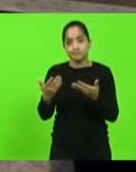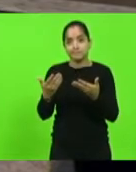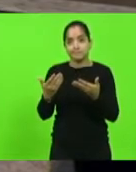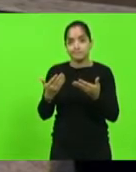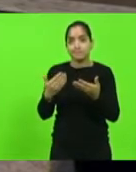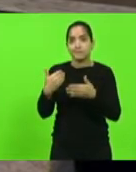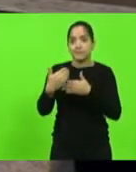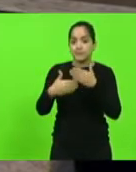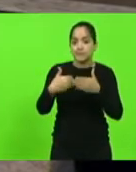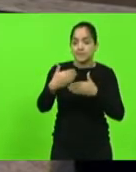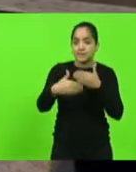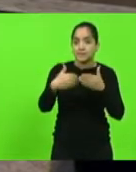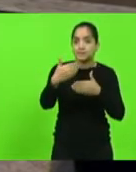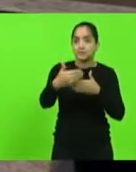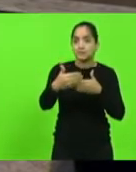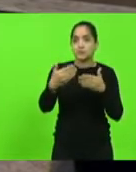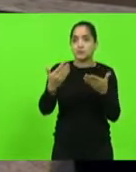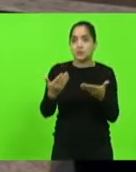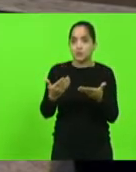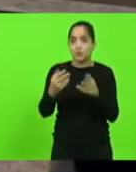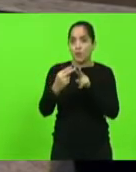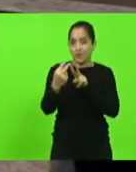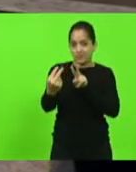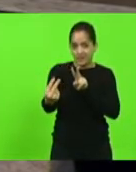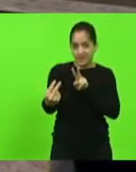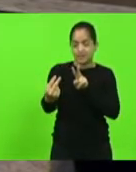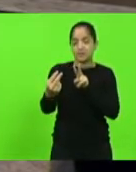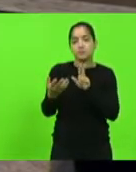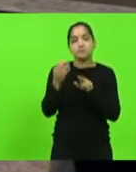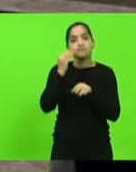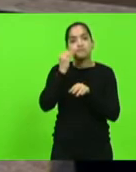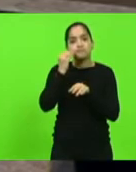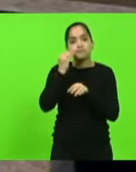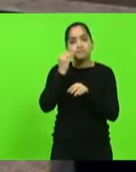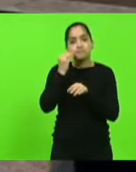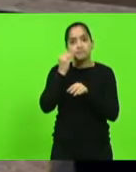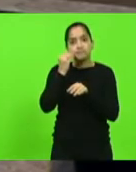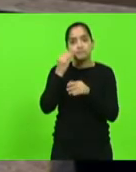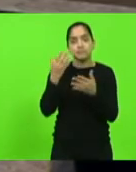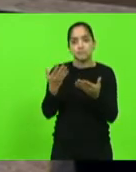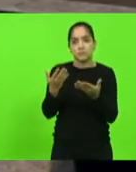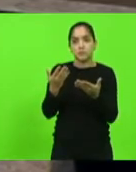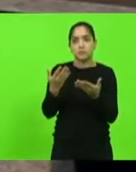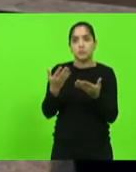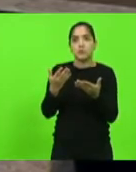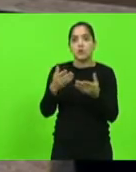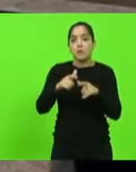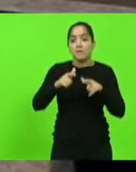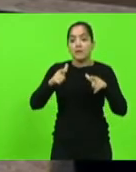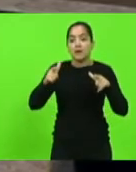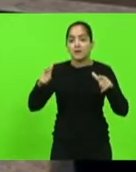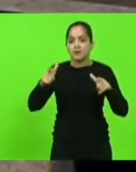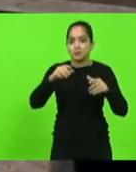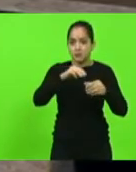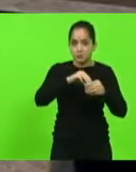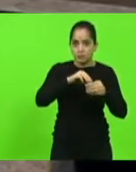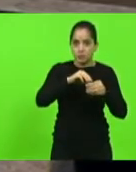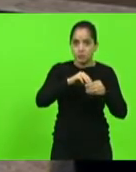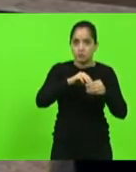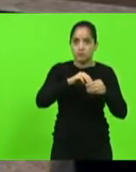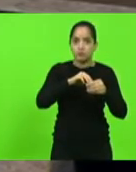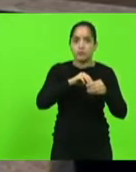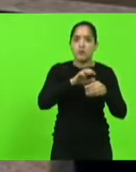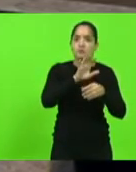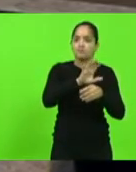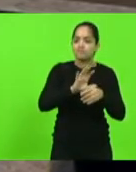processo, fazendo tudo isso online, então, tentando fazer a formação no maior número de municípios, atingindo o maior número de